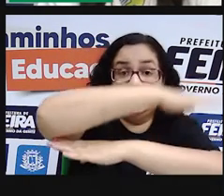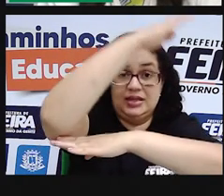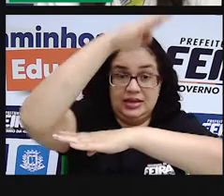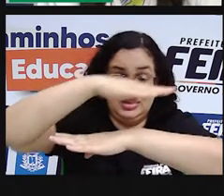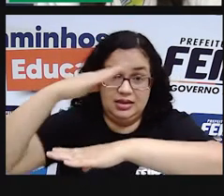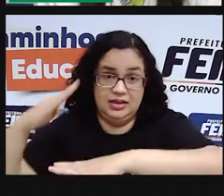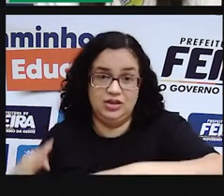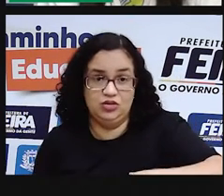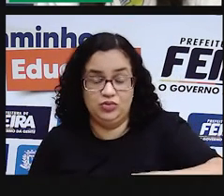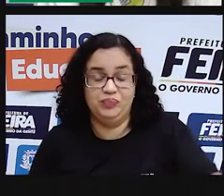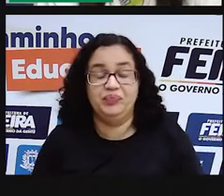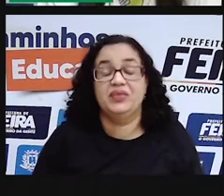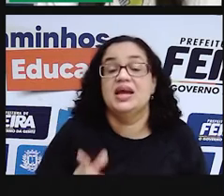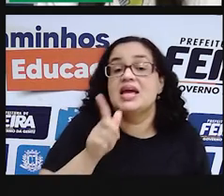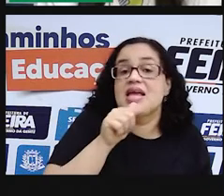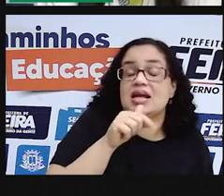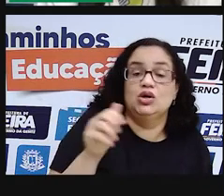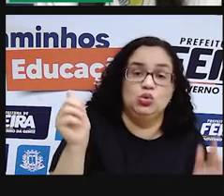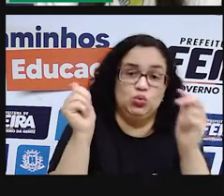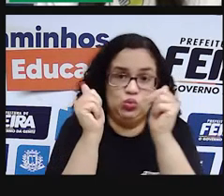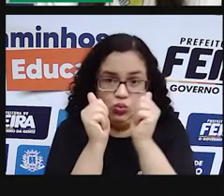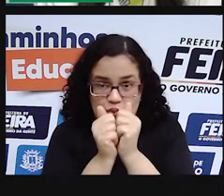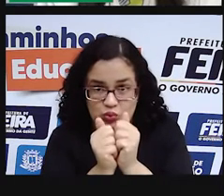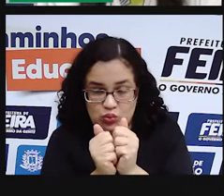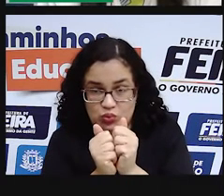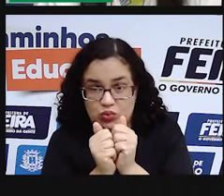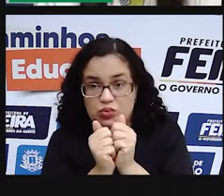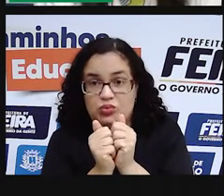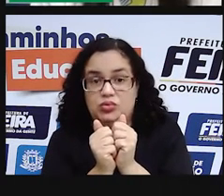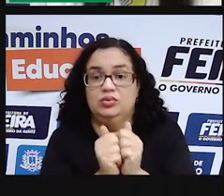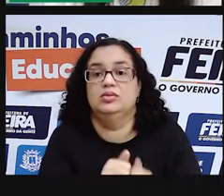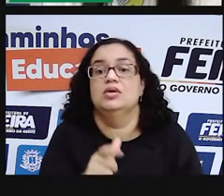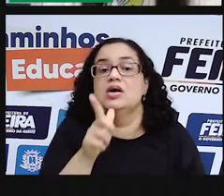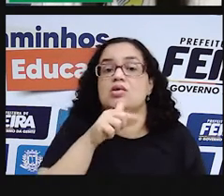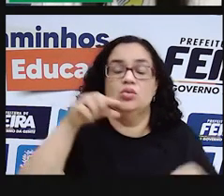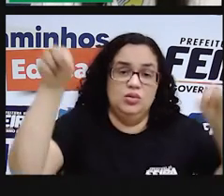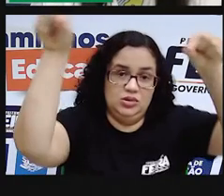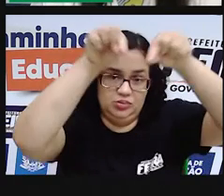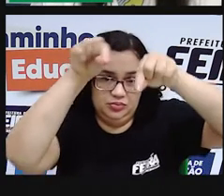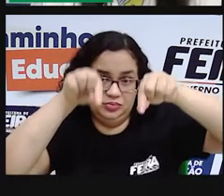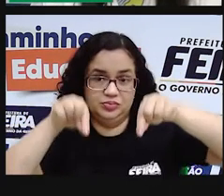a água fica acumulada, formando, então, uma lagoa.